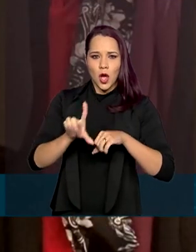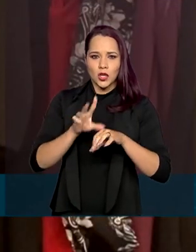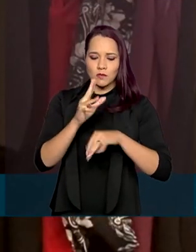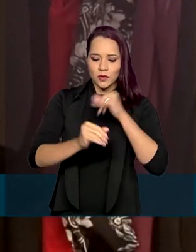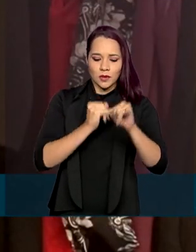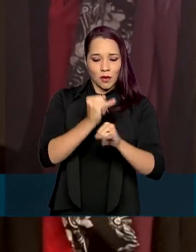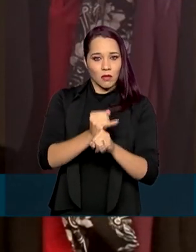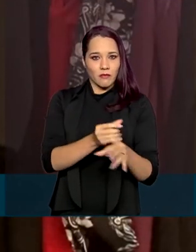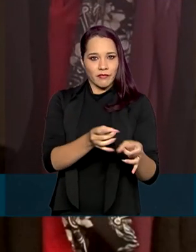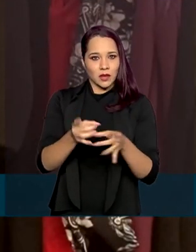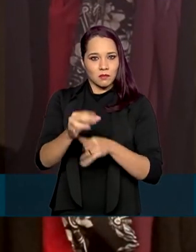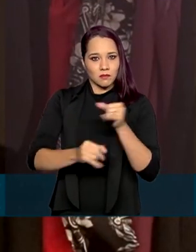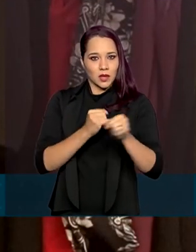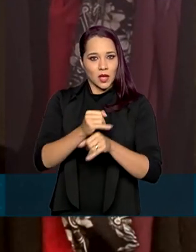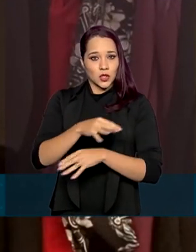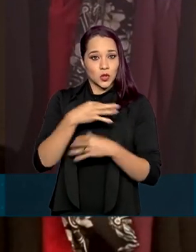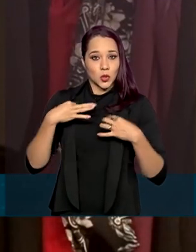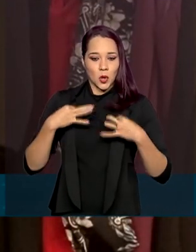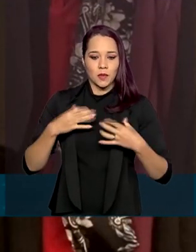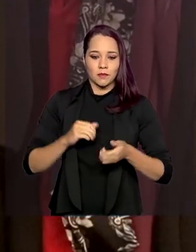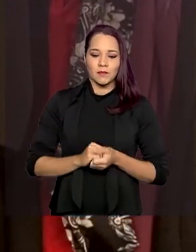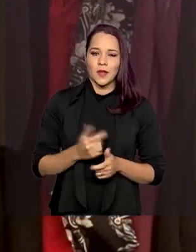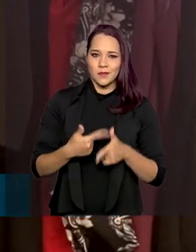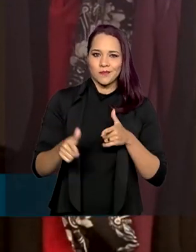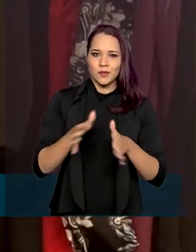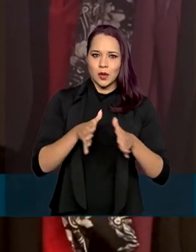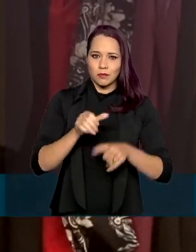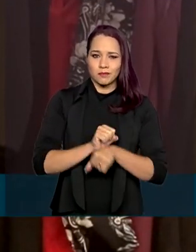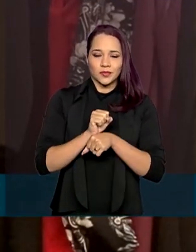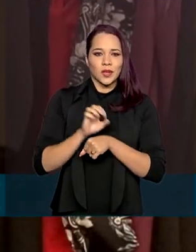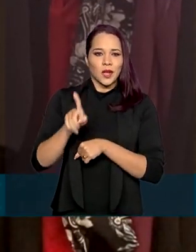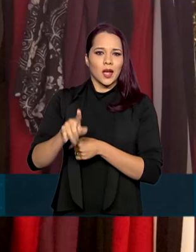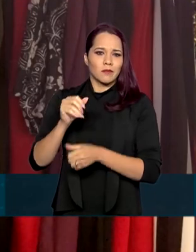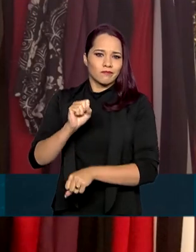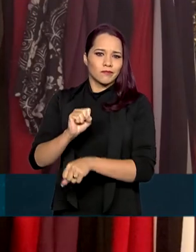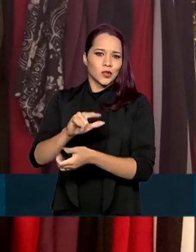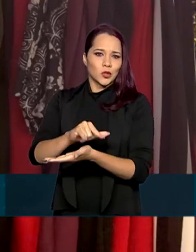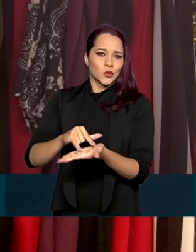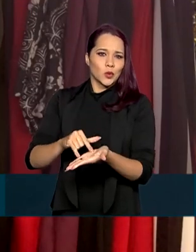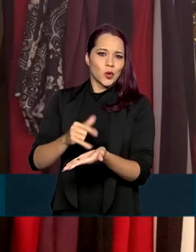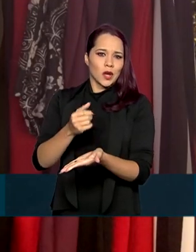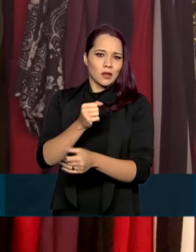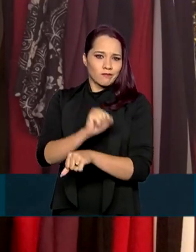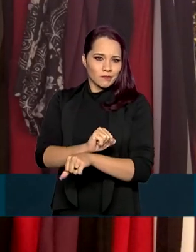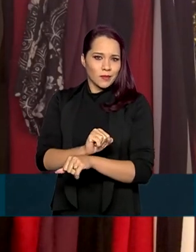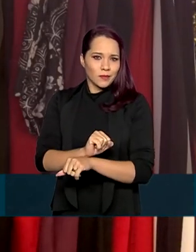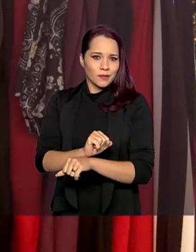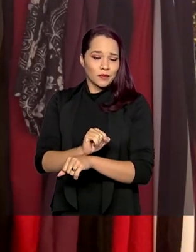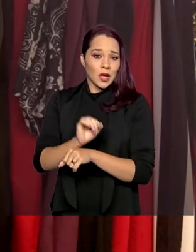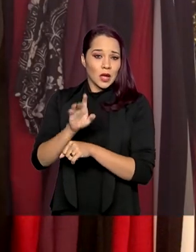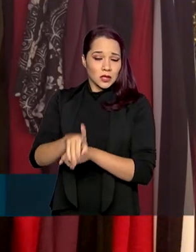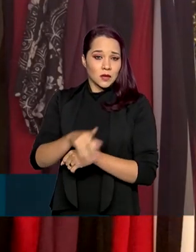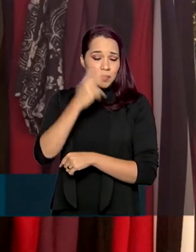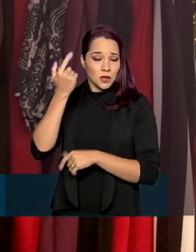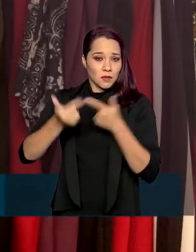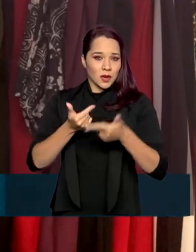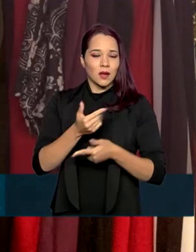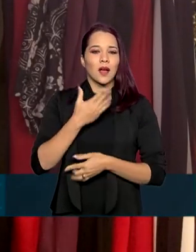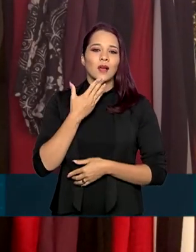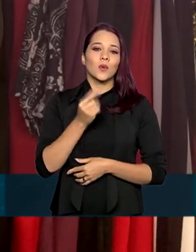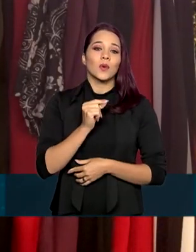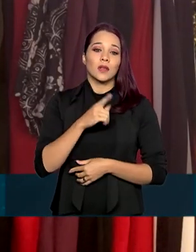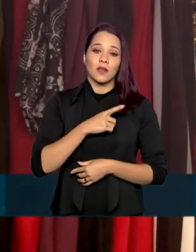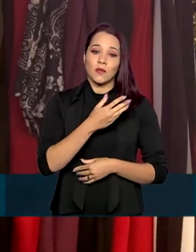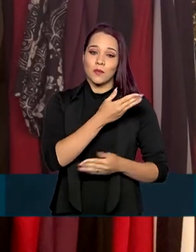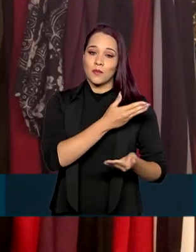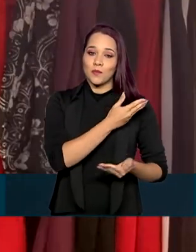Com a pandemia, suspendeu temporariamente o contrato de uma funcionária. Para isso, contou com a ajuda do programa